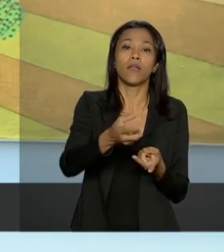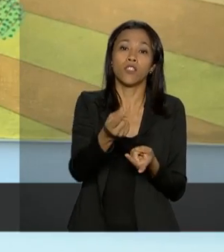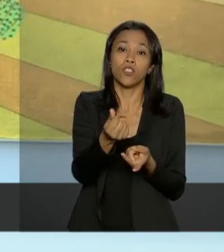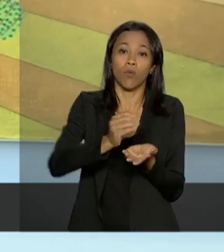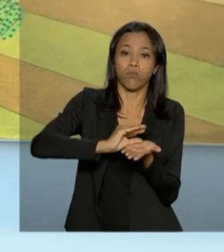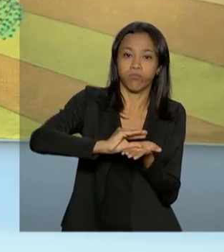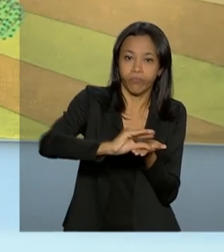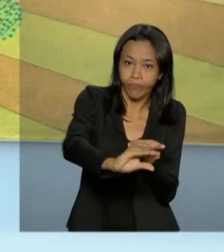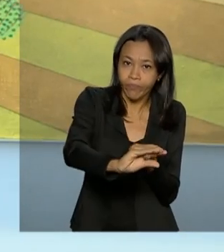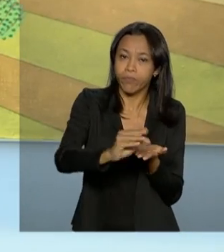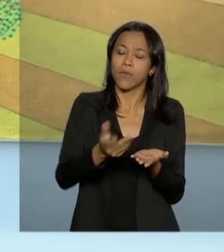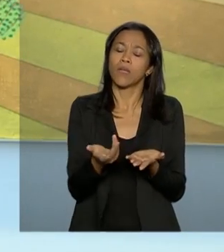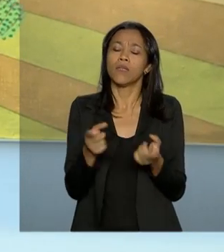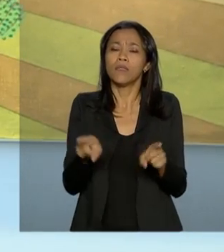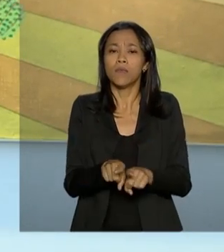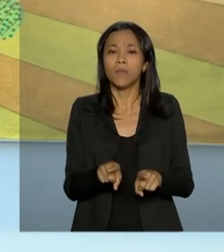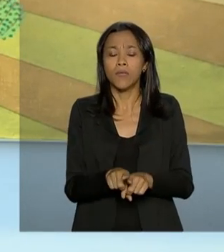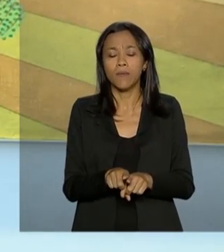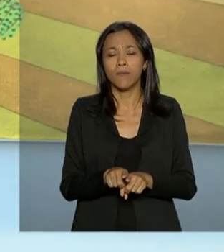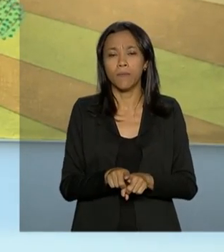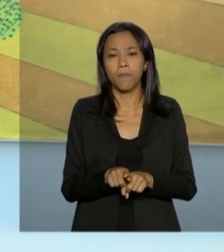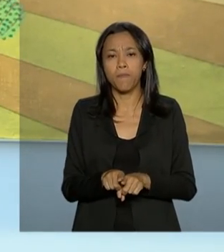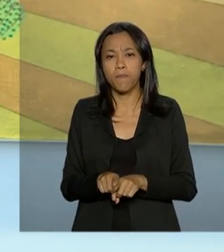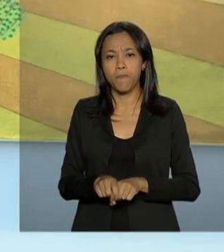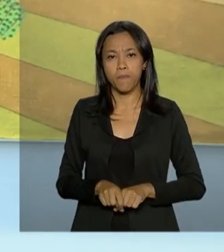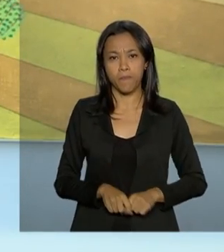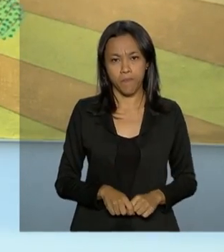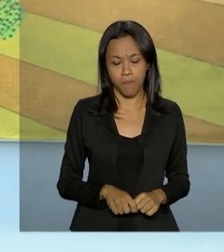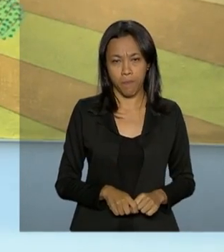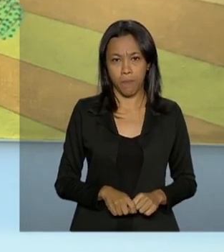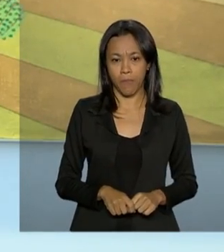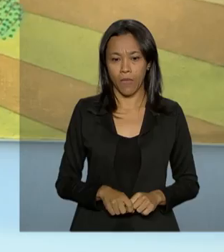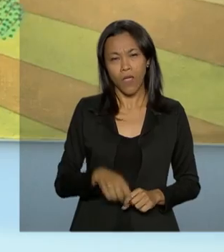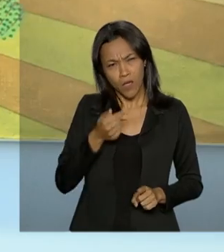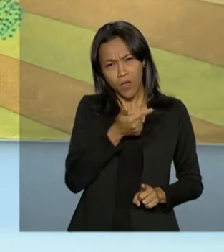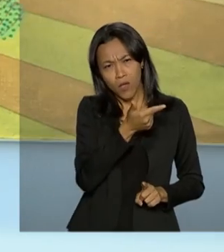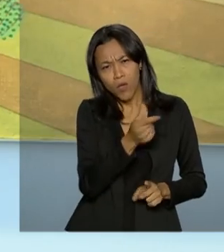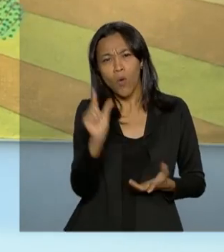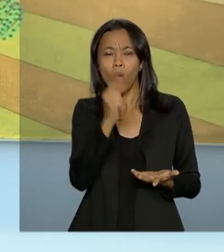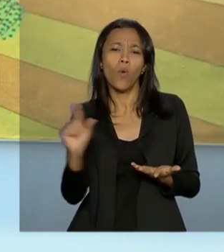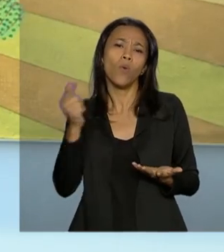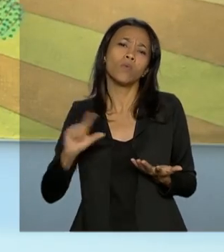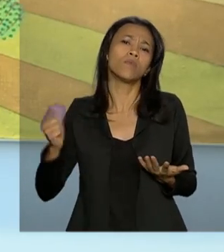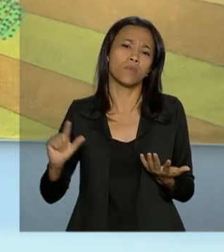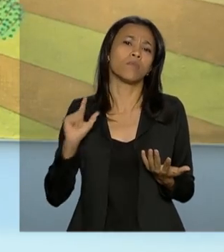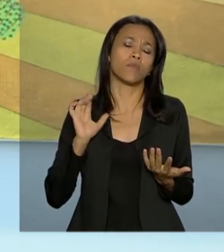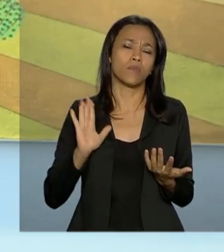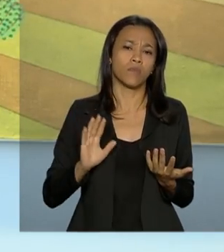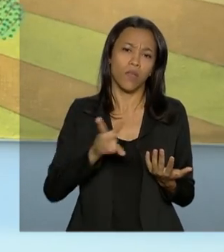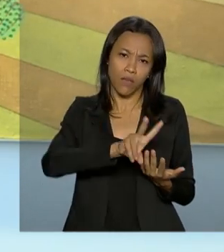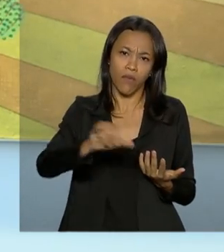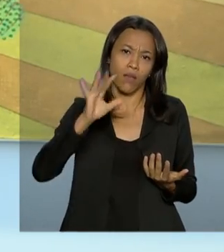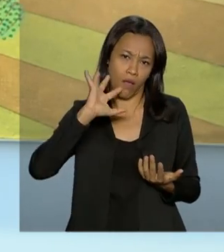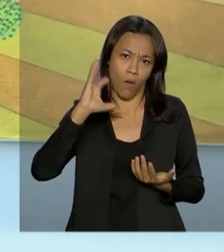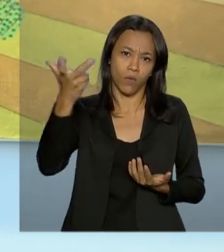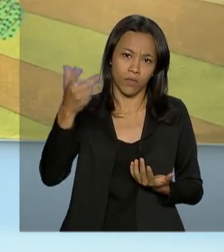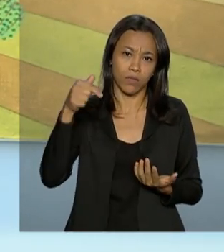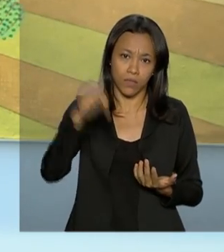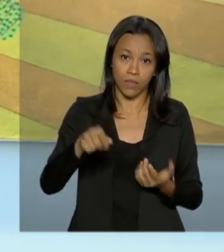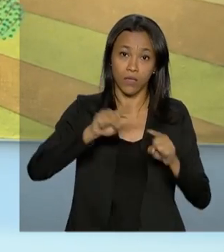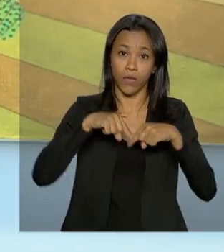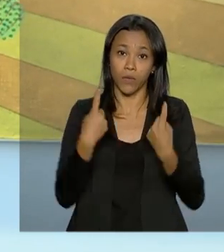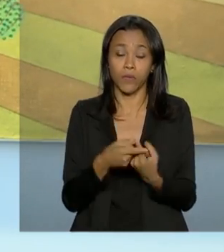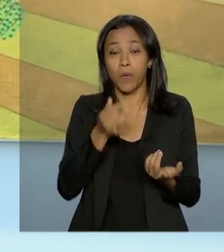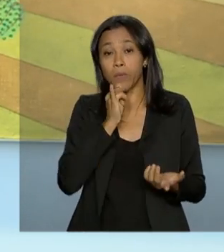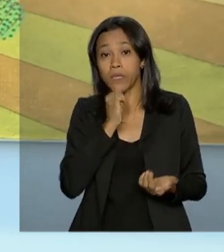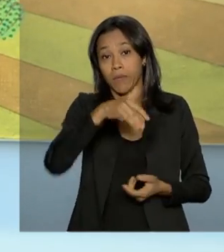e outros resultados importantes também vão acontecer em setores